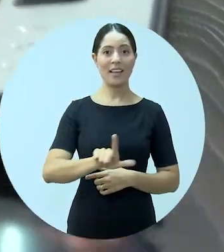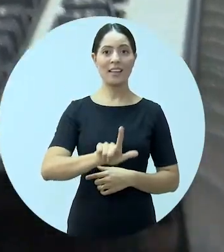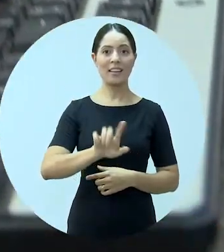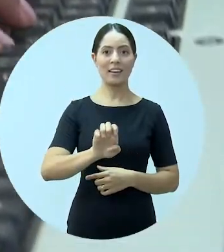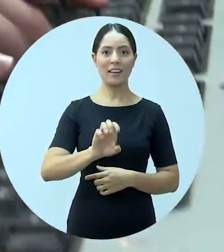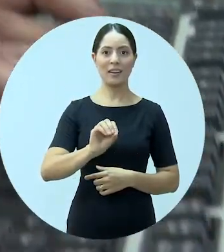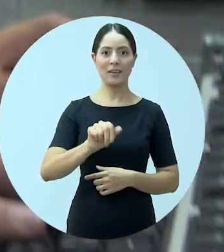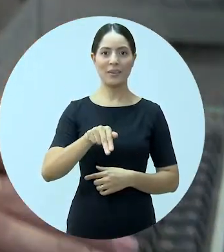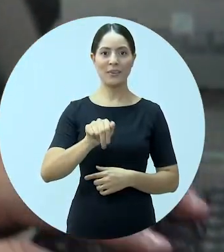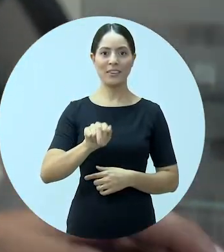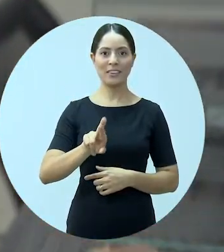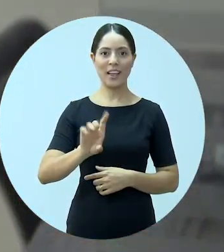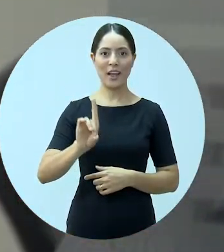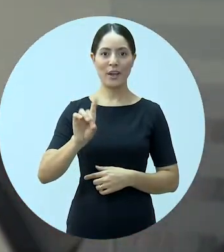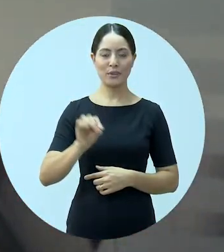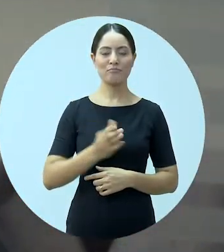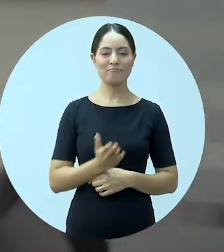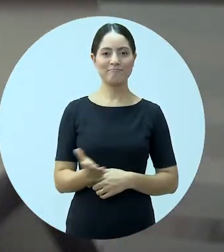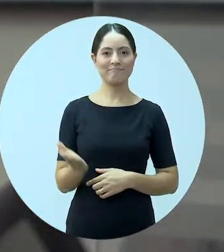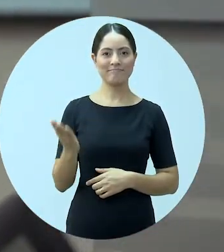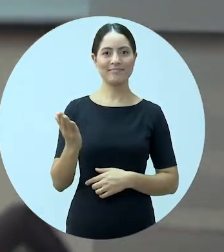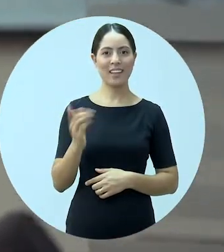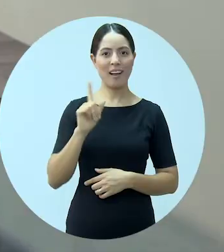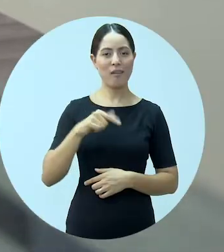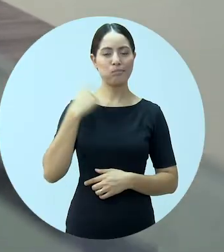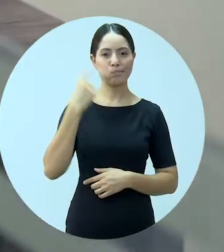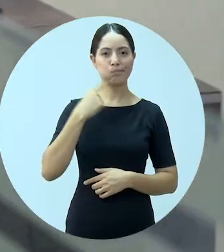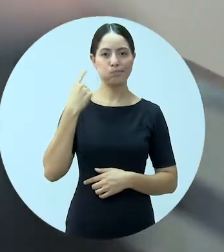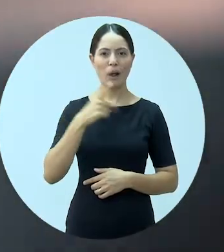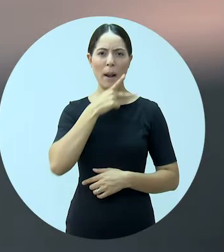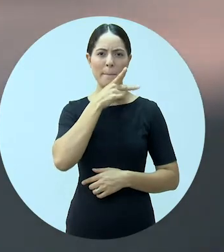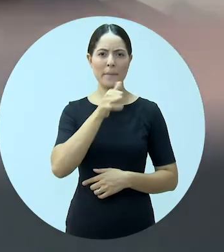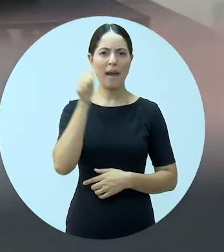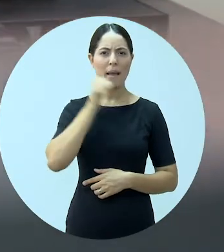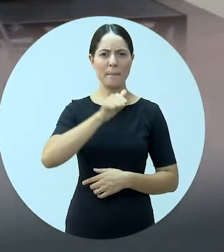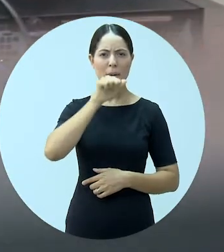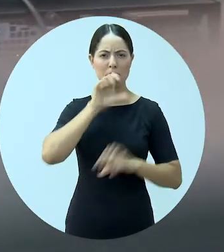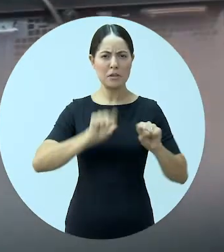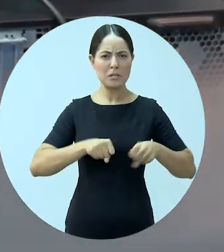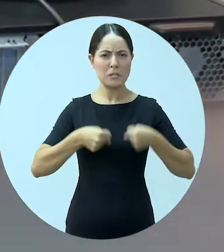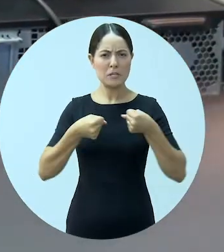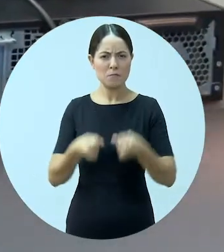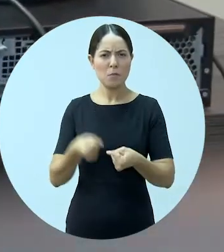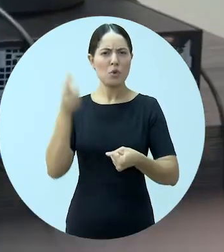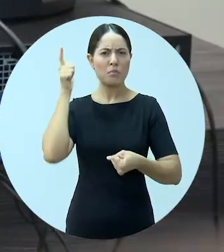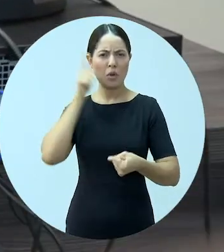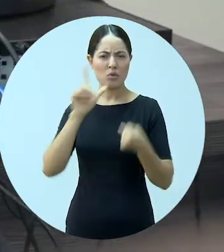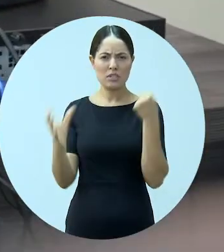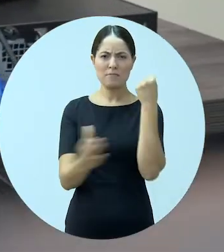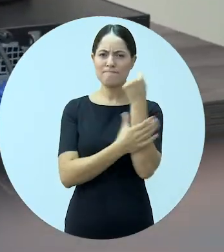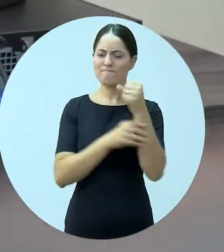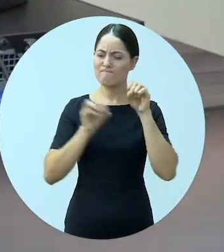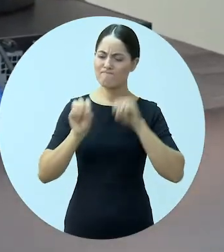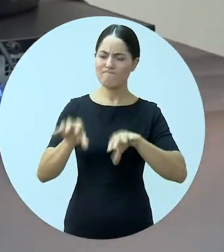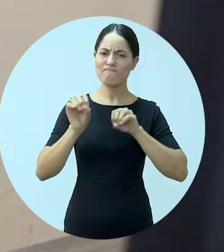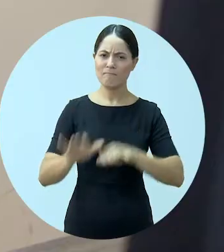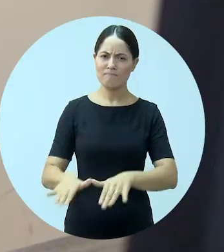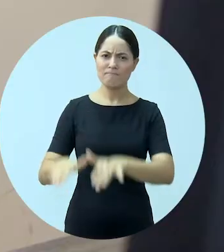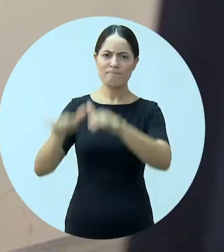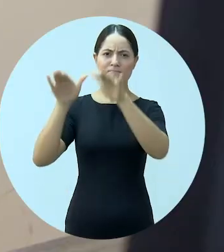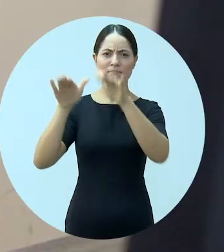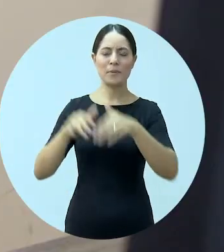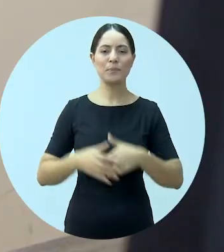Leonardo é advogado, graças aos esforços dos pais, que sempre trabalharam muito para garantir os estudos do filho.